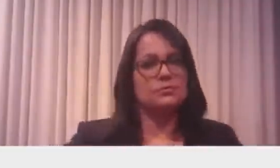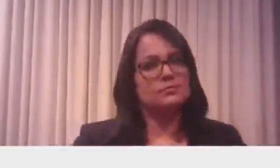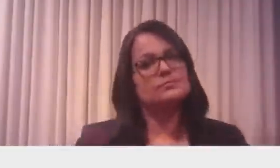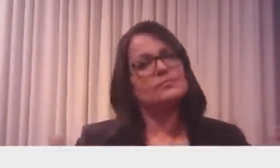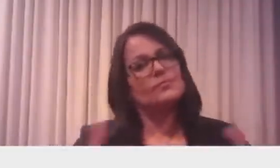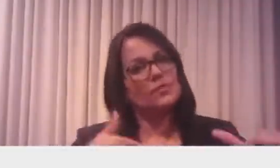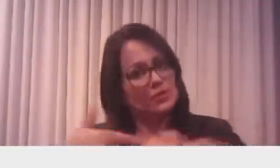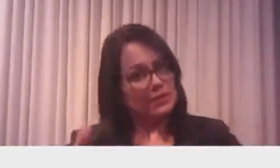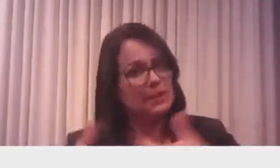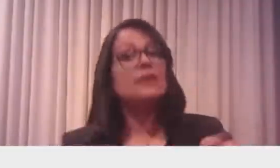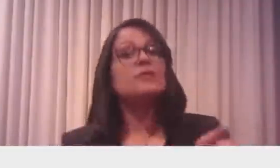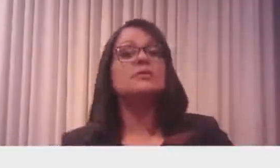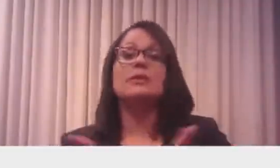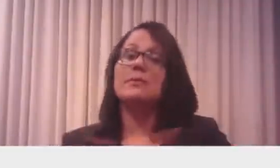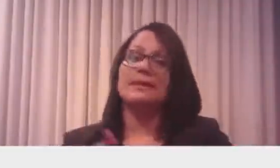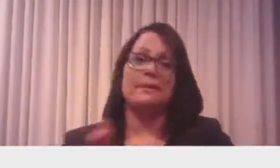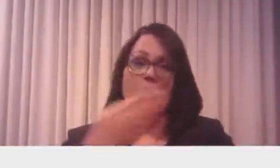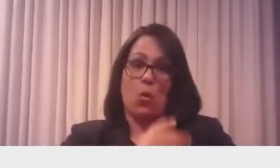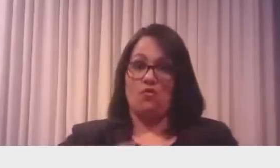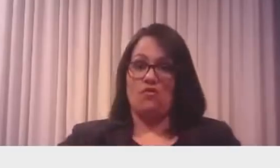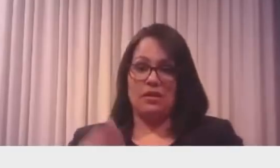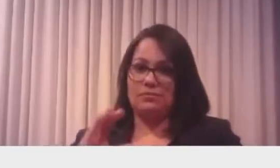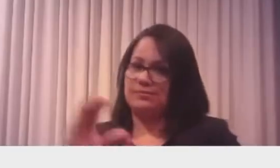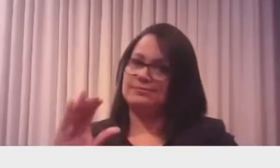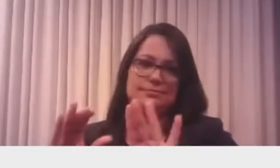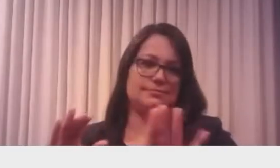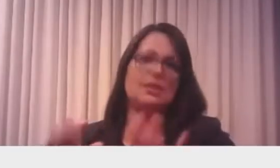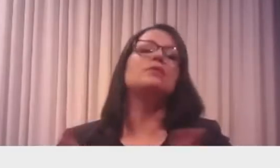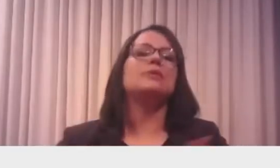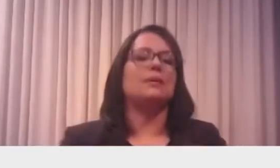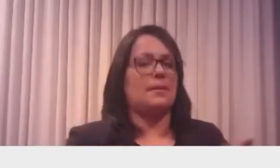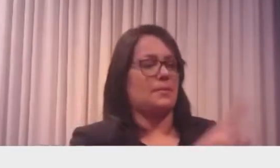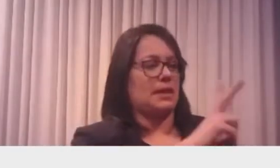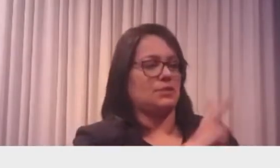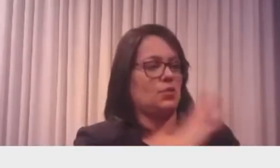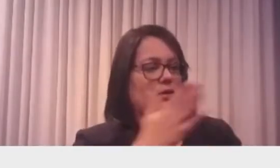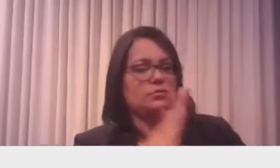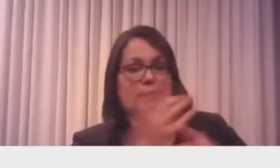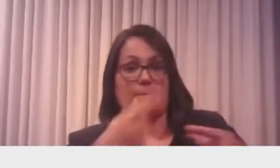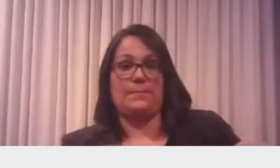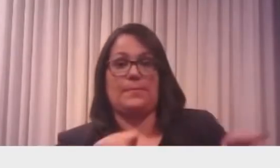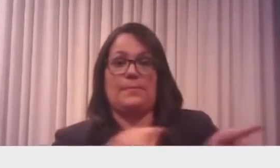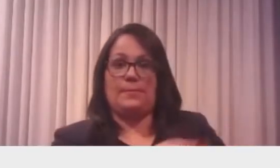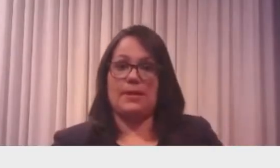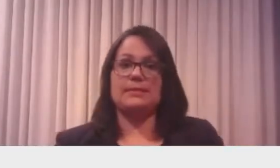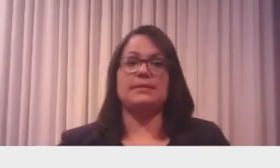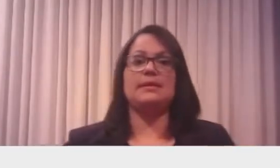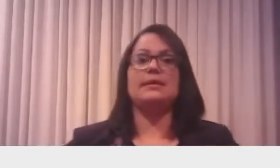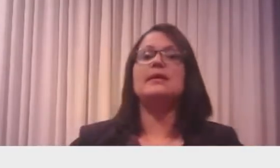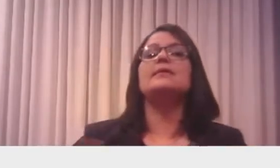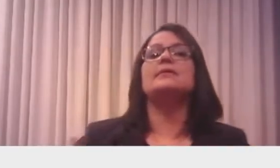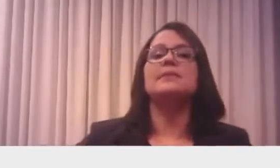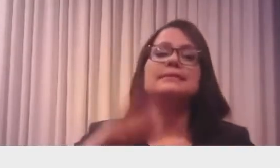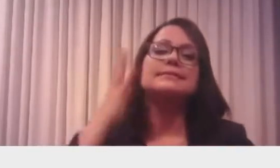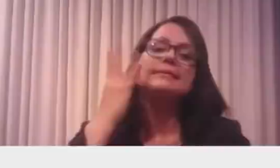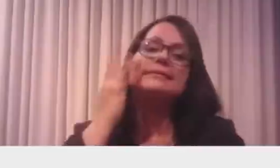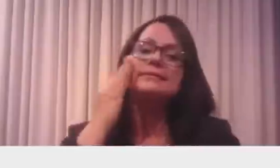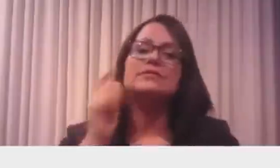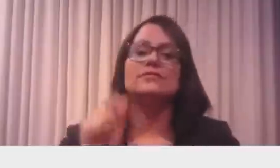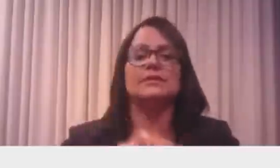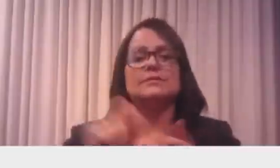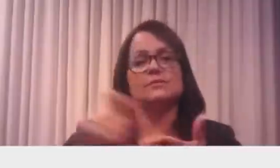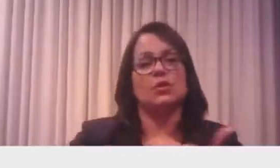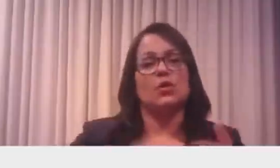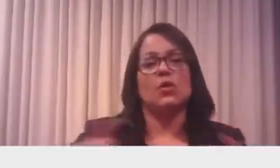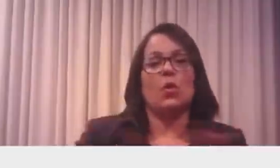com a iniciativa privada, que não tem mais recurso para isso. Tive presente com o Tarcísio, por ocasião da ordem de serviço, para a conclusão de aproximadamente 1